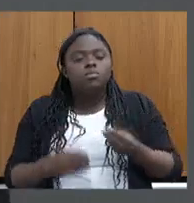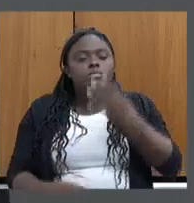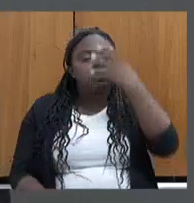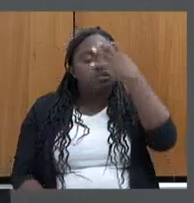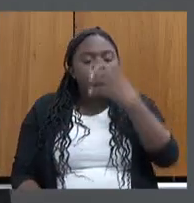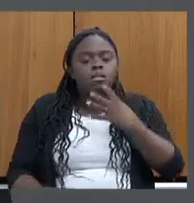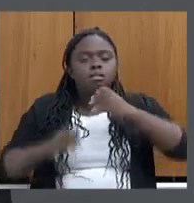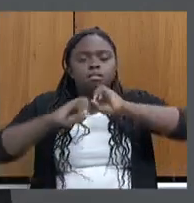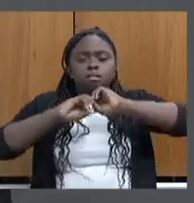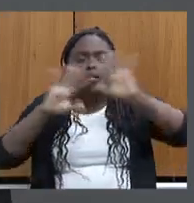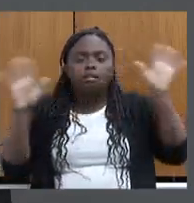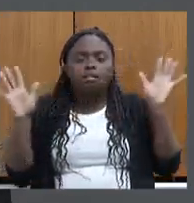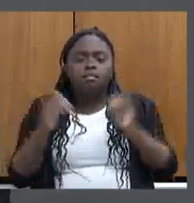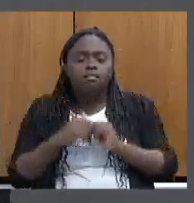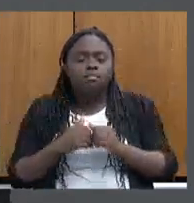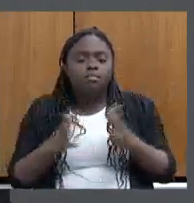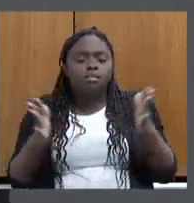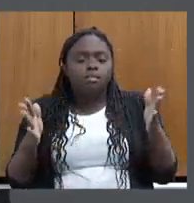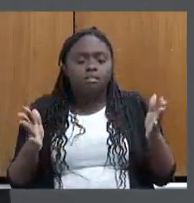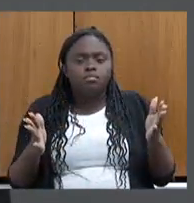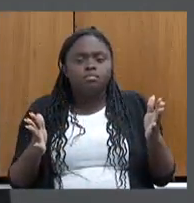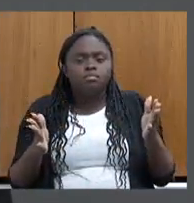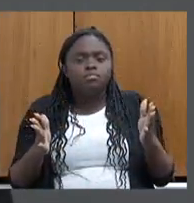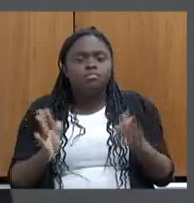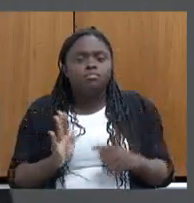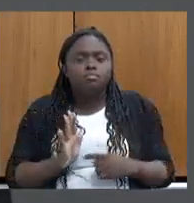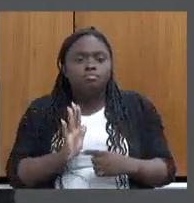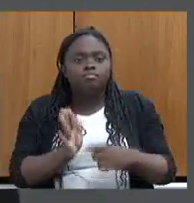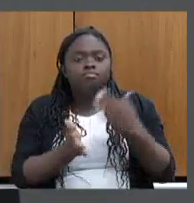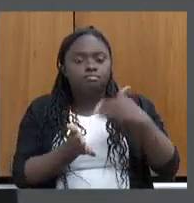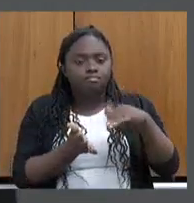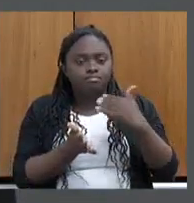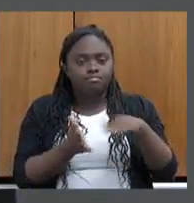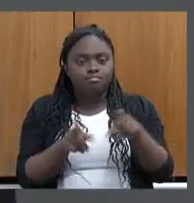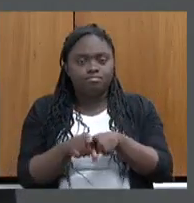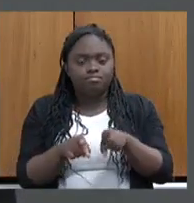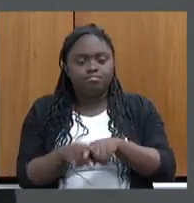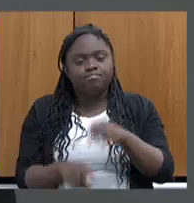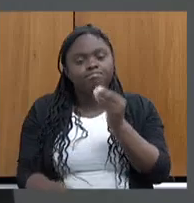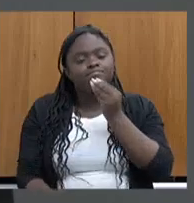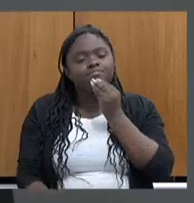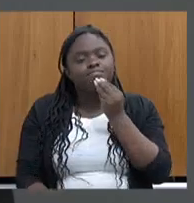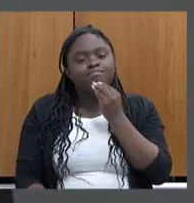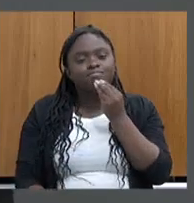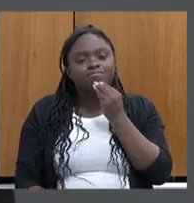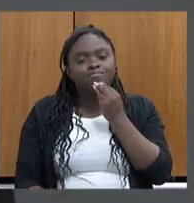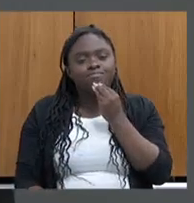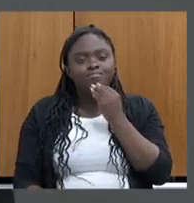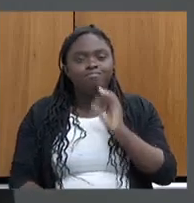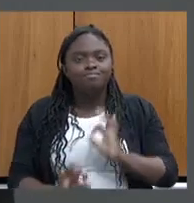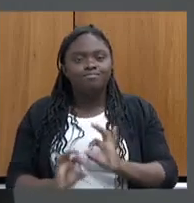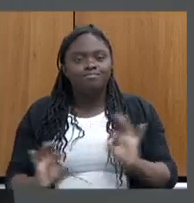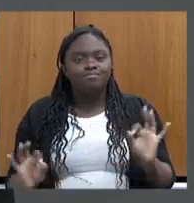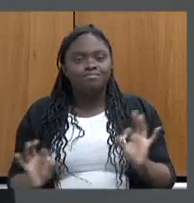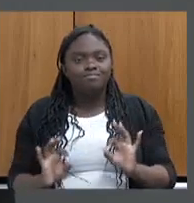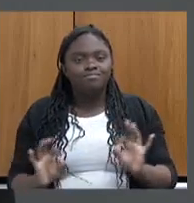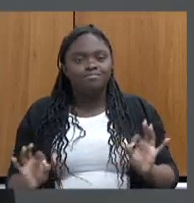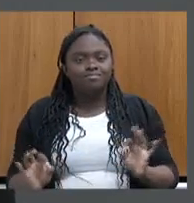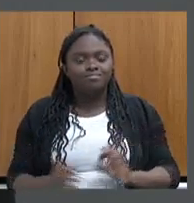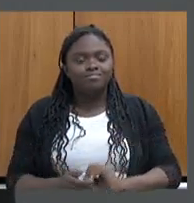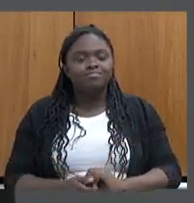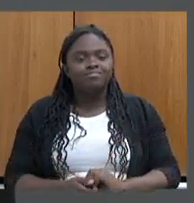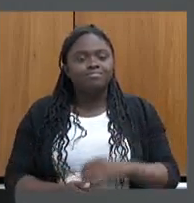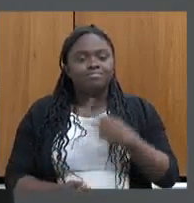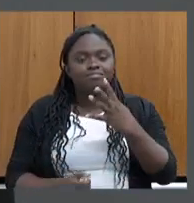cristalina, aberta que conduziu a secretaria, e desejar-lhes sucesso para isso a toda a equipe nos